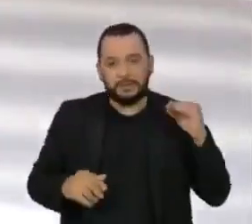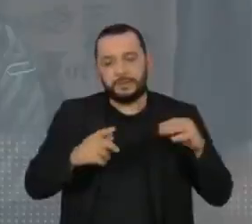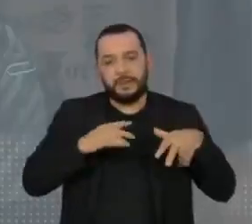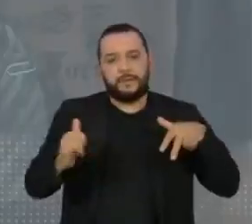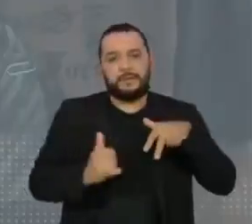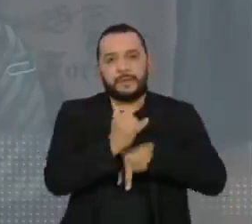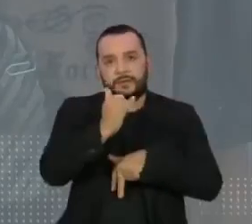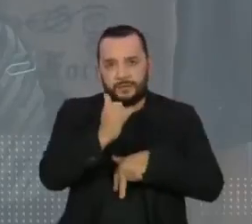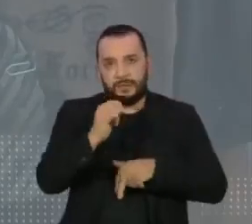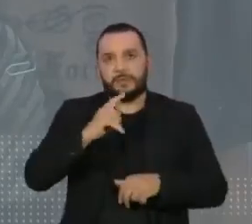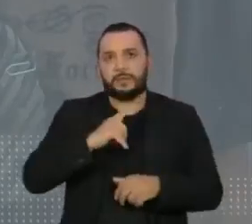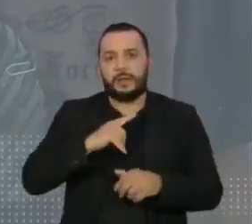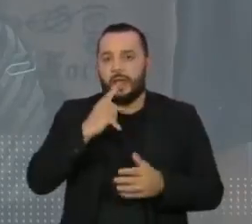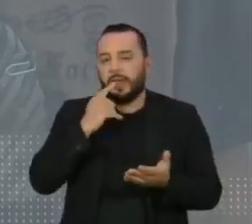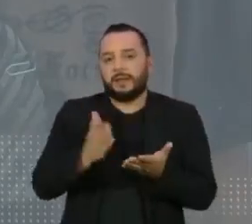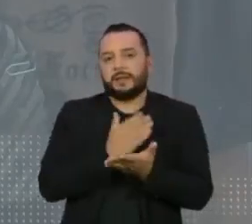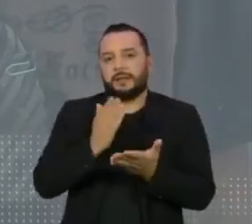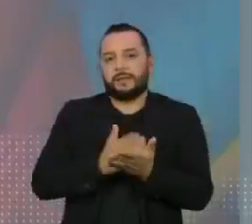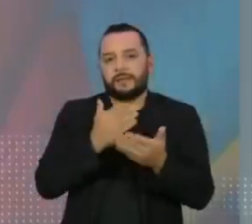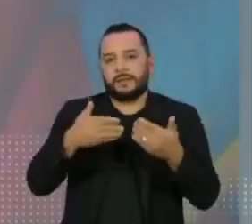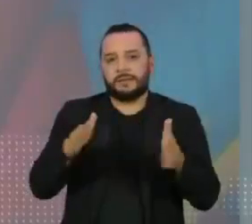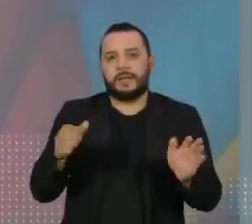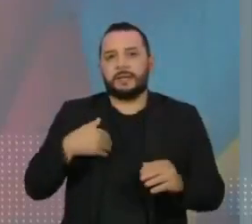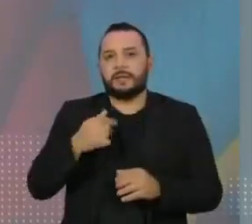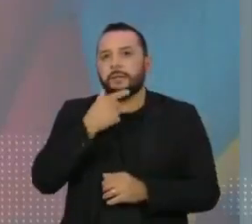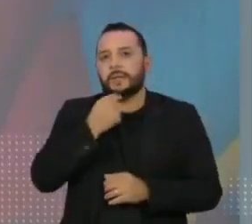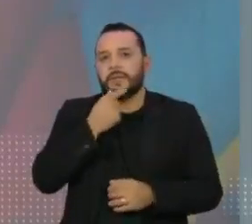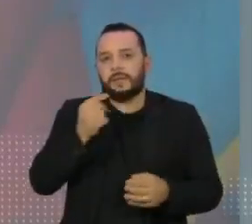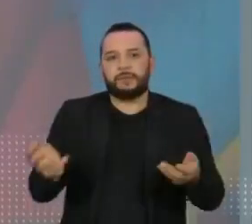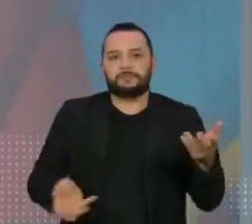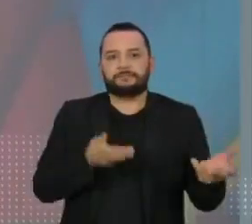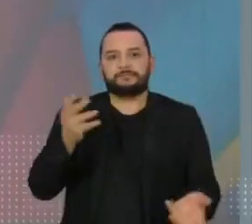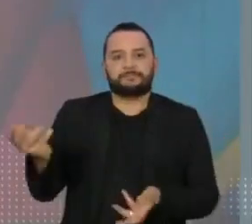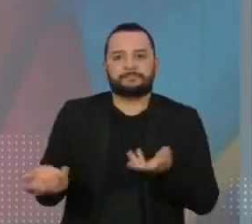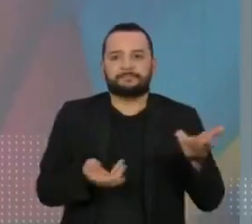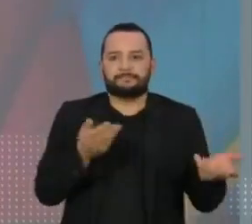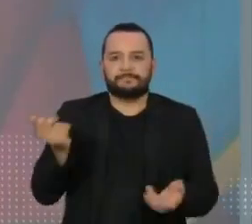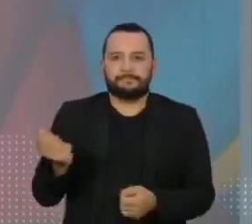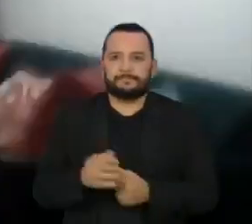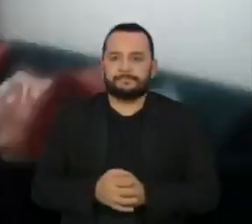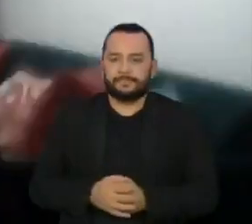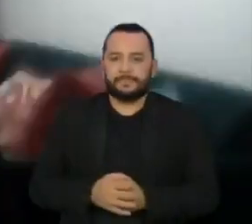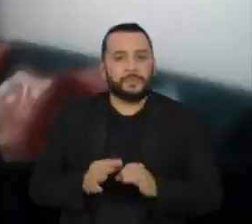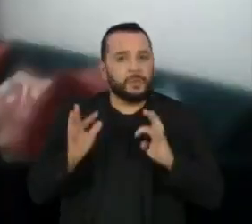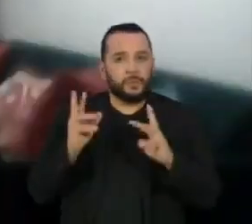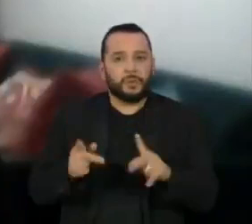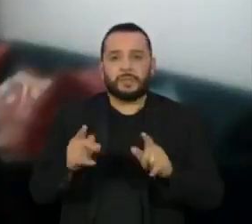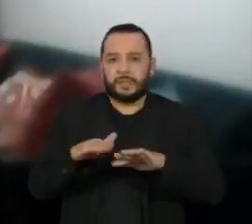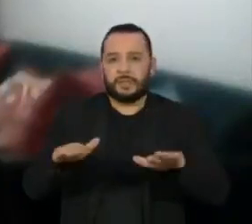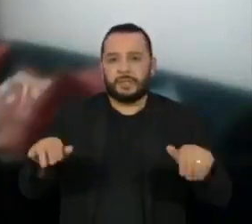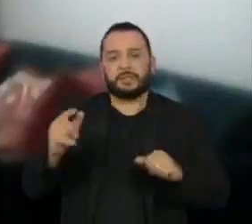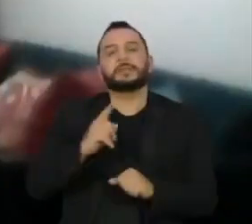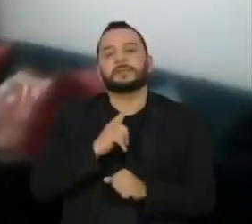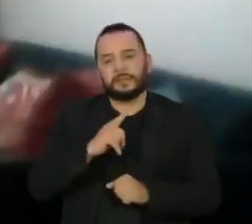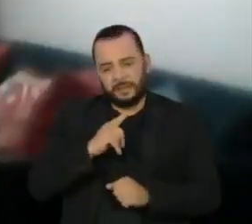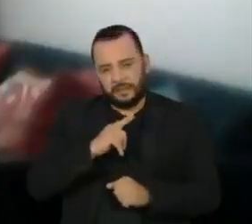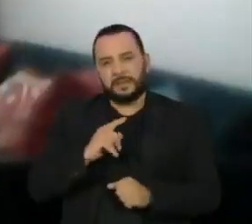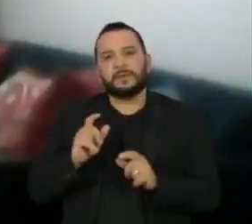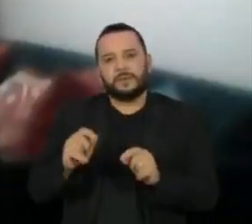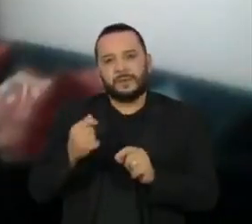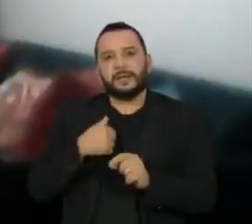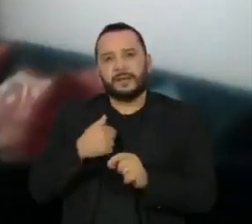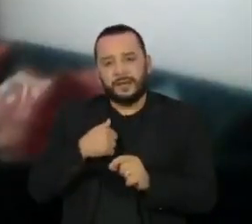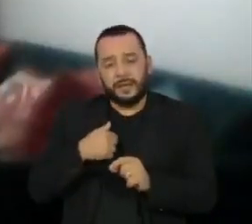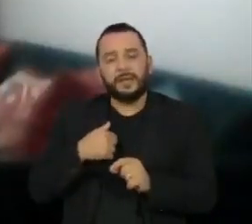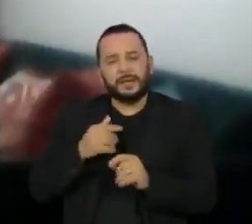compõem o livro recém-lançado Meninos Malabares. Todas as crianças são crianças em situação de vulnerabilidade social